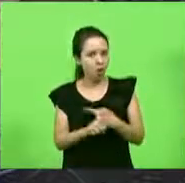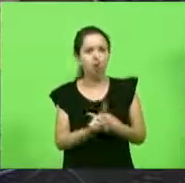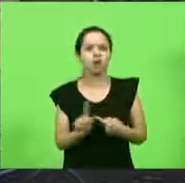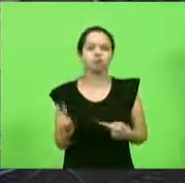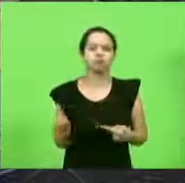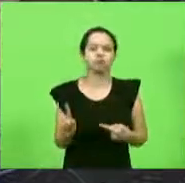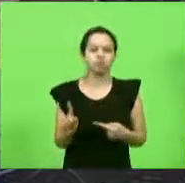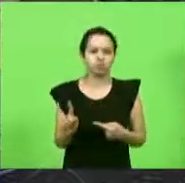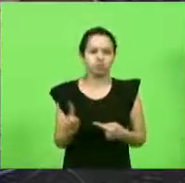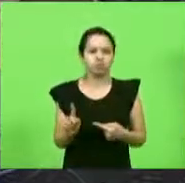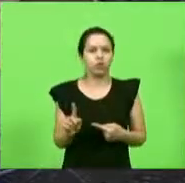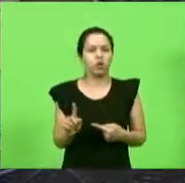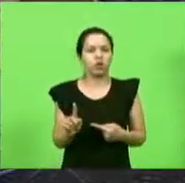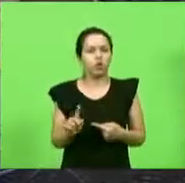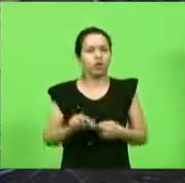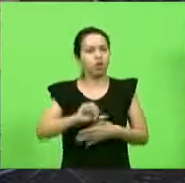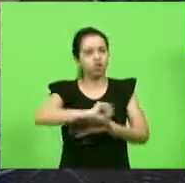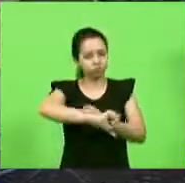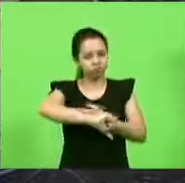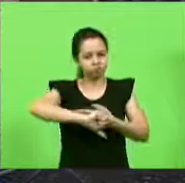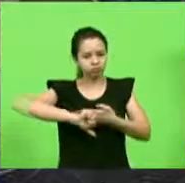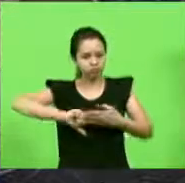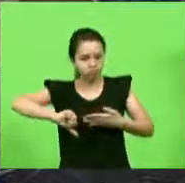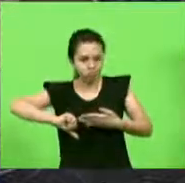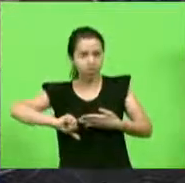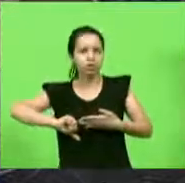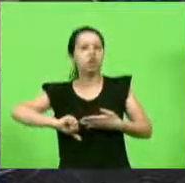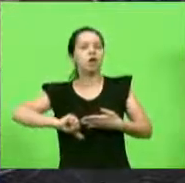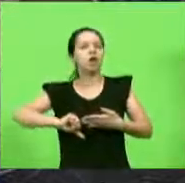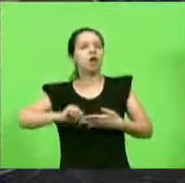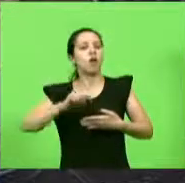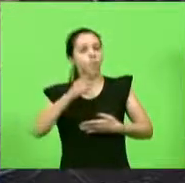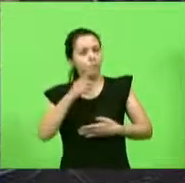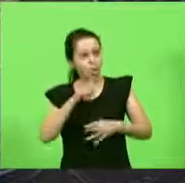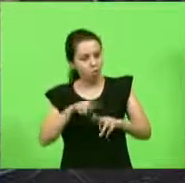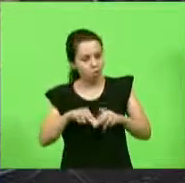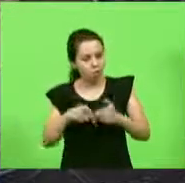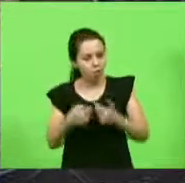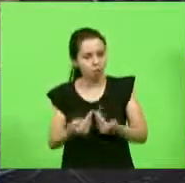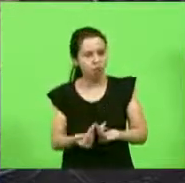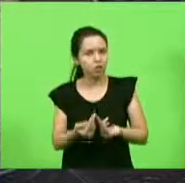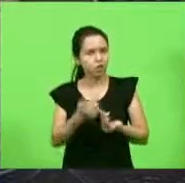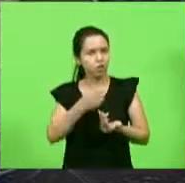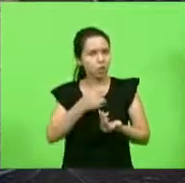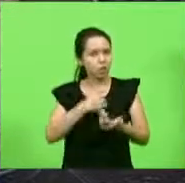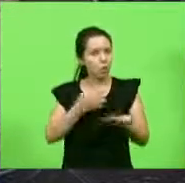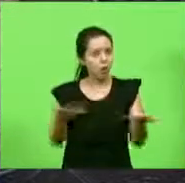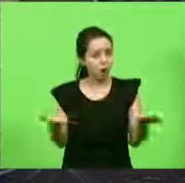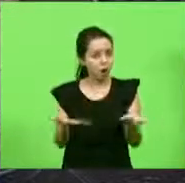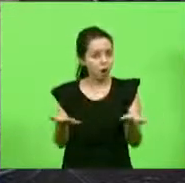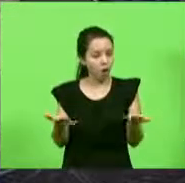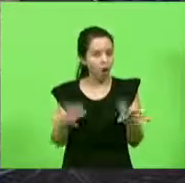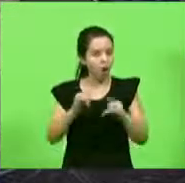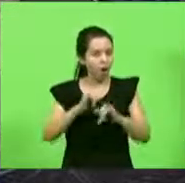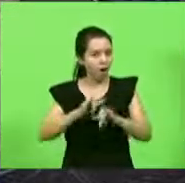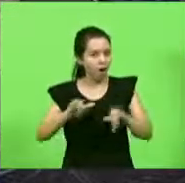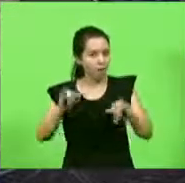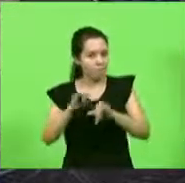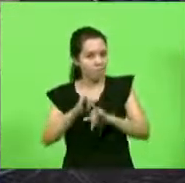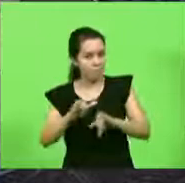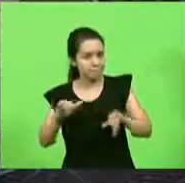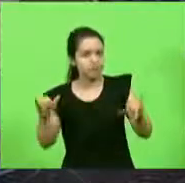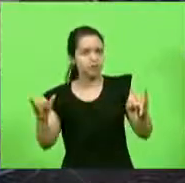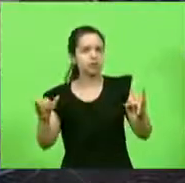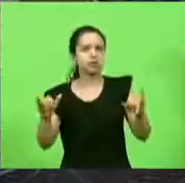imoral. Inclusive, por isso mesmo, eu estou lançando uma campanha agora e quero pedir o apoio de todos. Desmascare